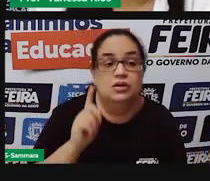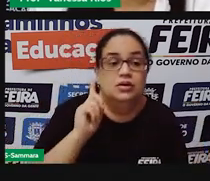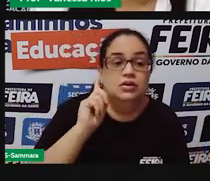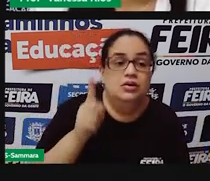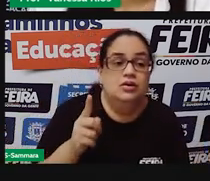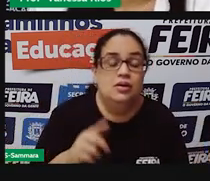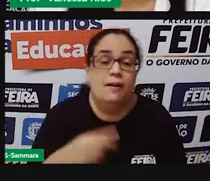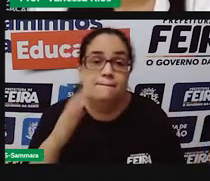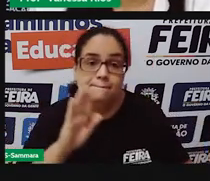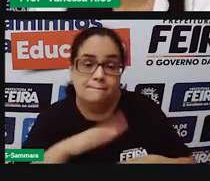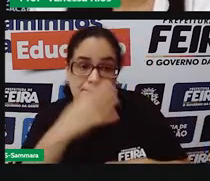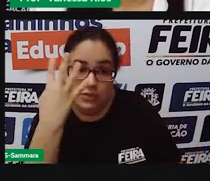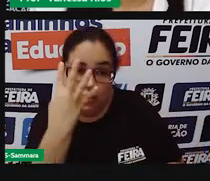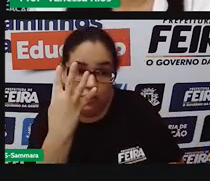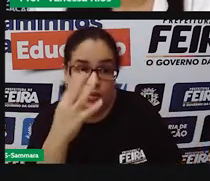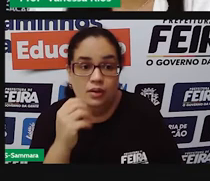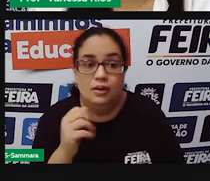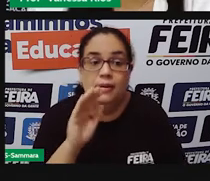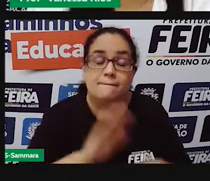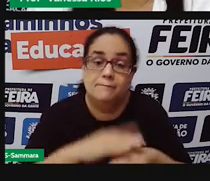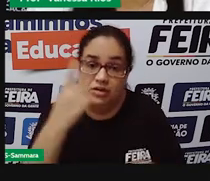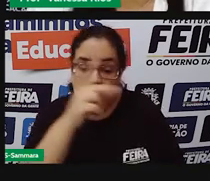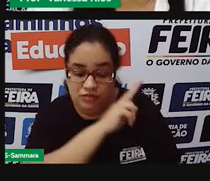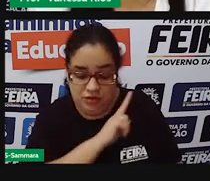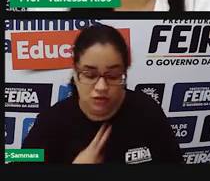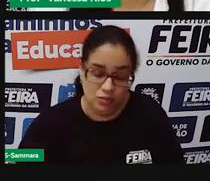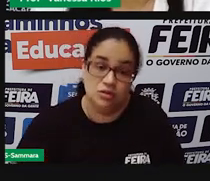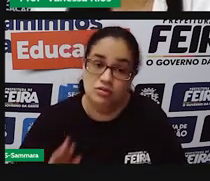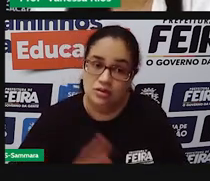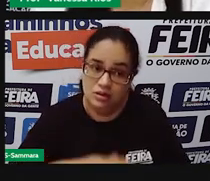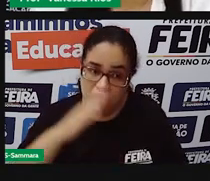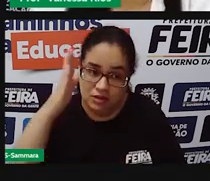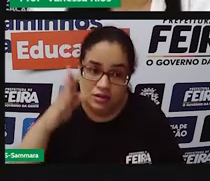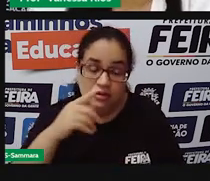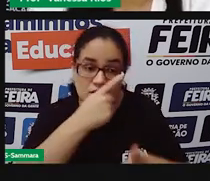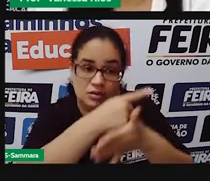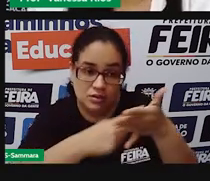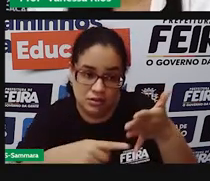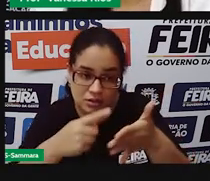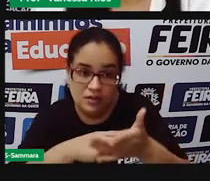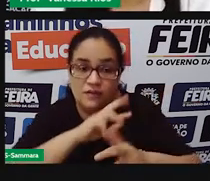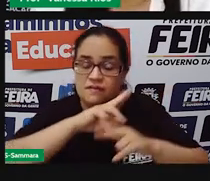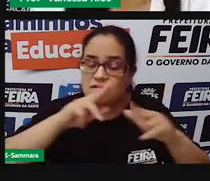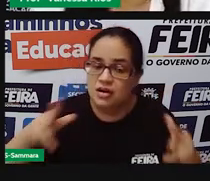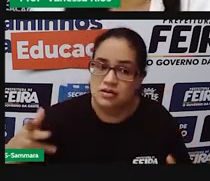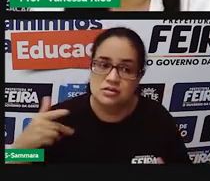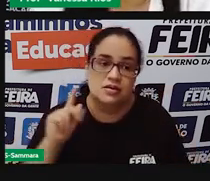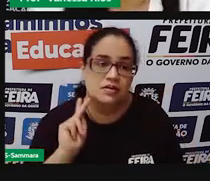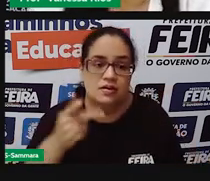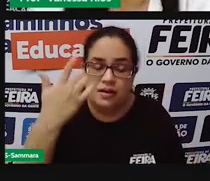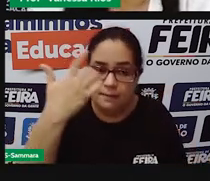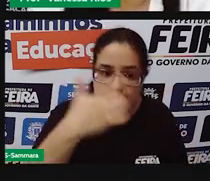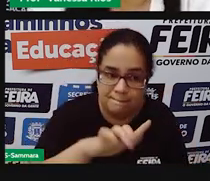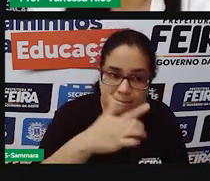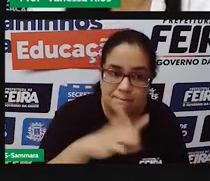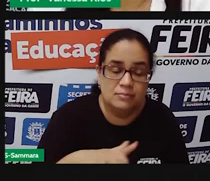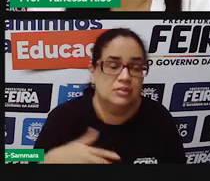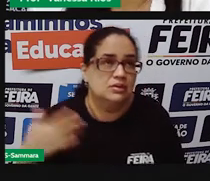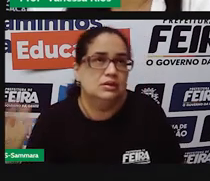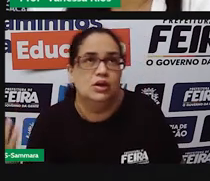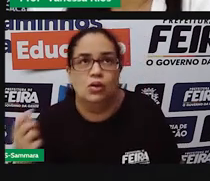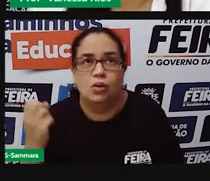quatro anos, mas eles podem se recandidatar. E isso por diversas vezes. Não tem aí uma